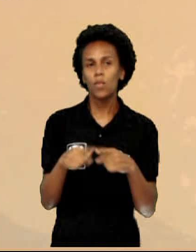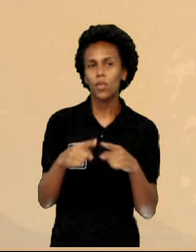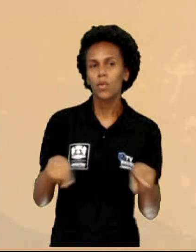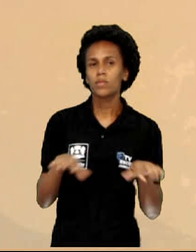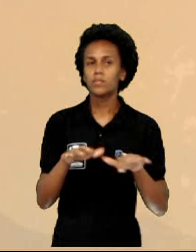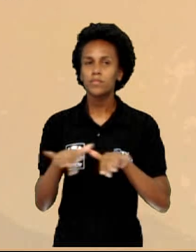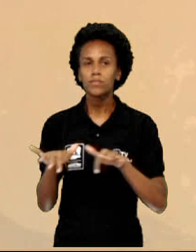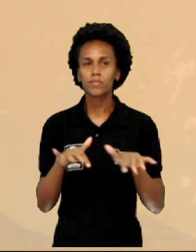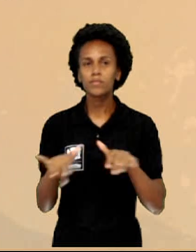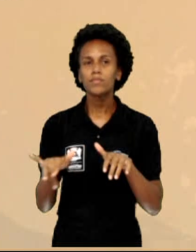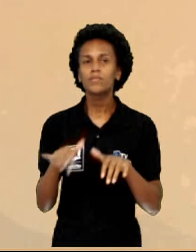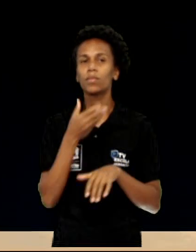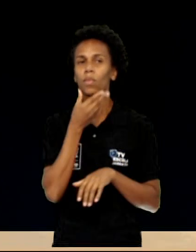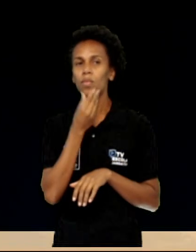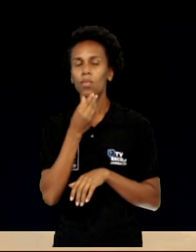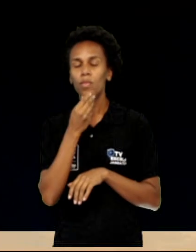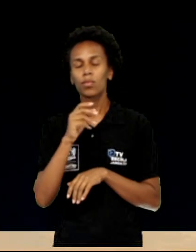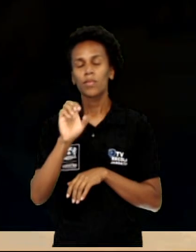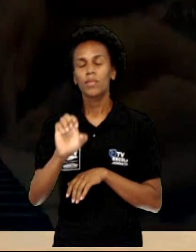Elias Alves Lobo.